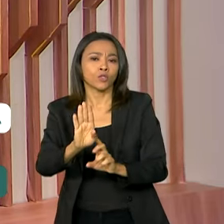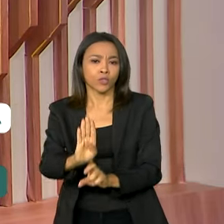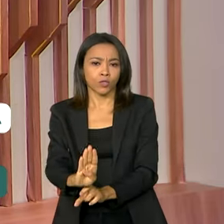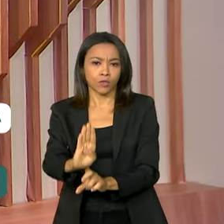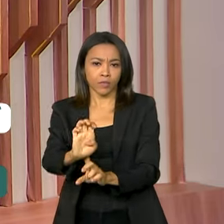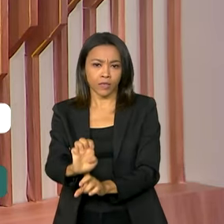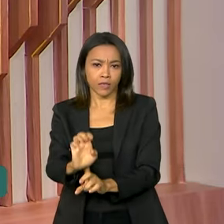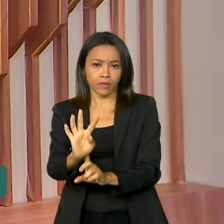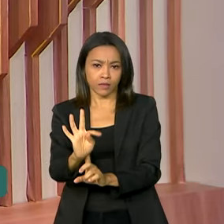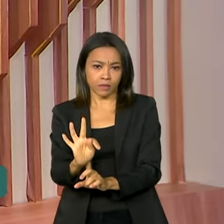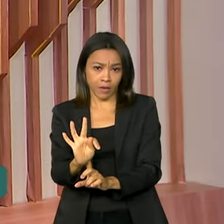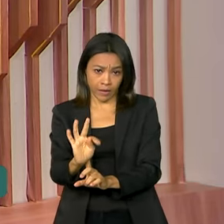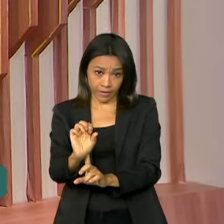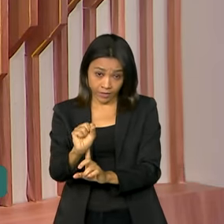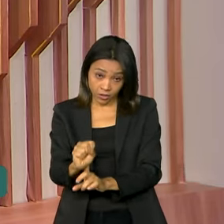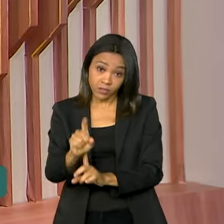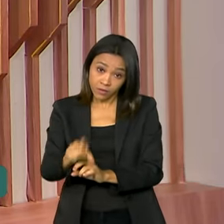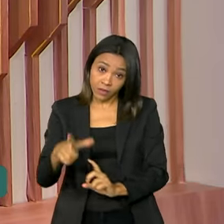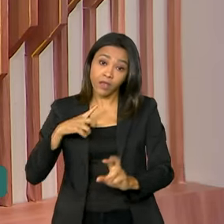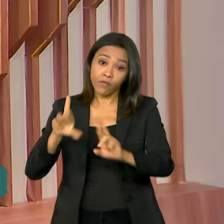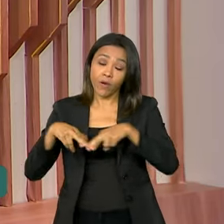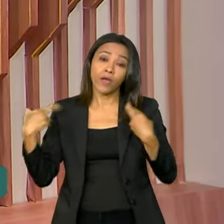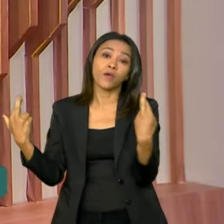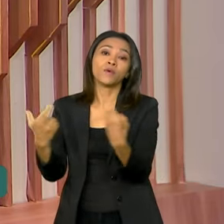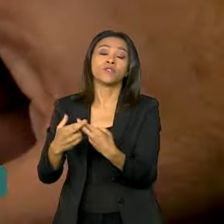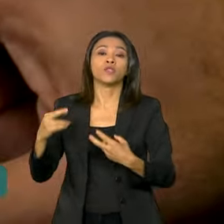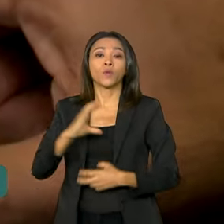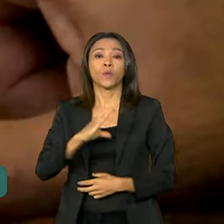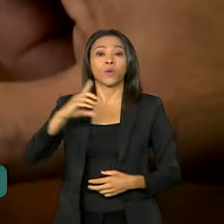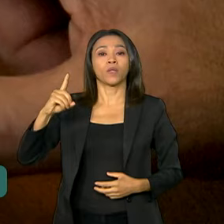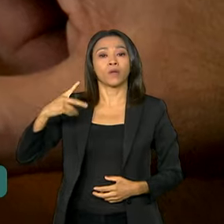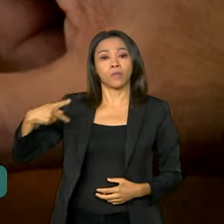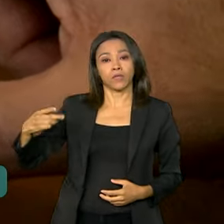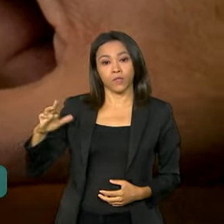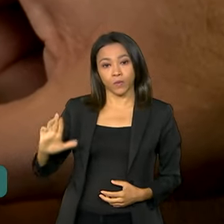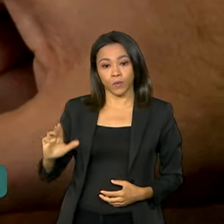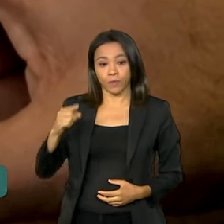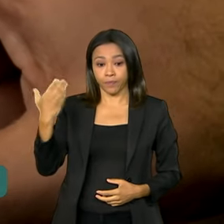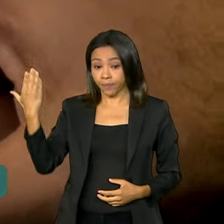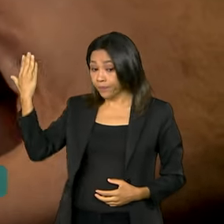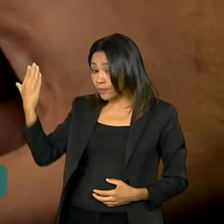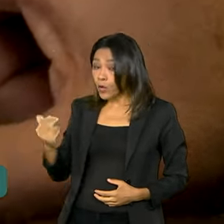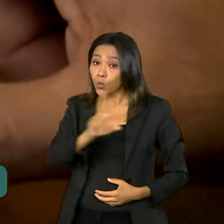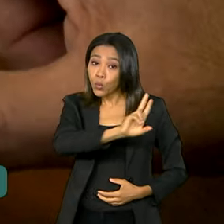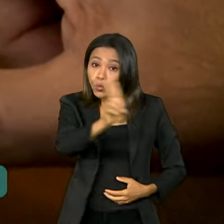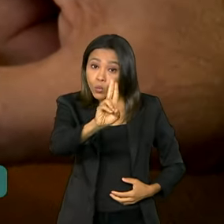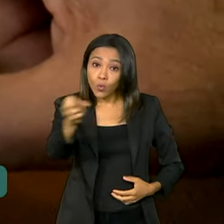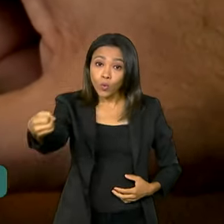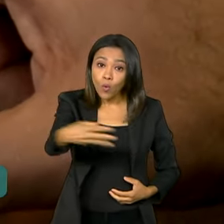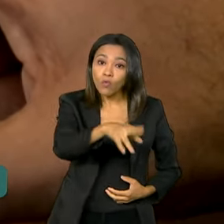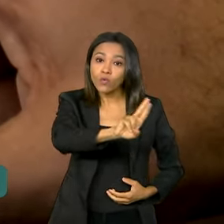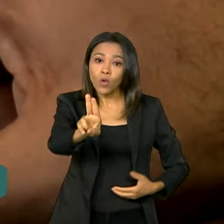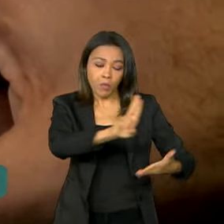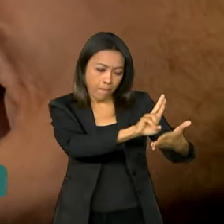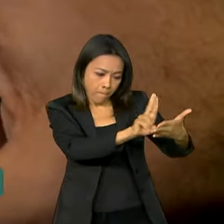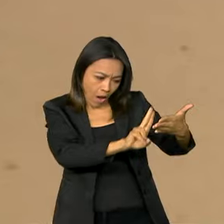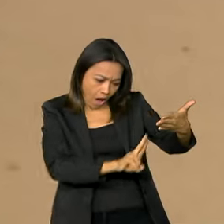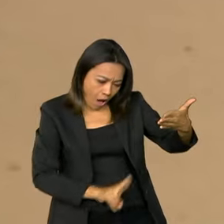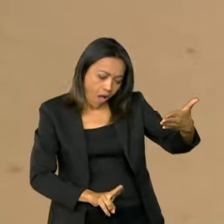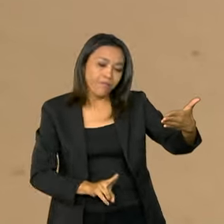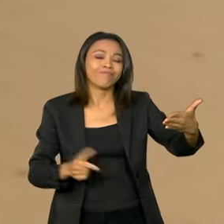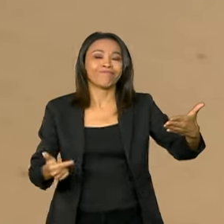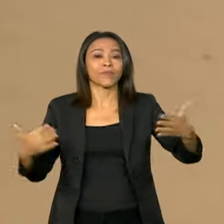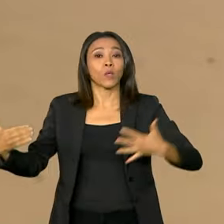Planalto em reunião coordenada pelo presidente Lula. Com uma nova lista publicada nesta quinta-feira, o